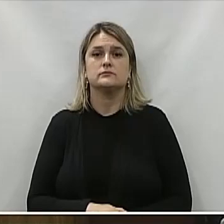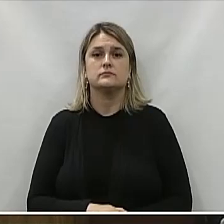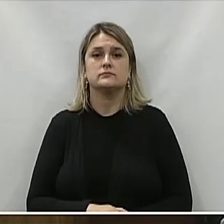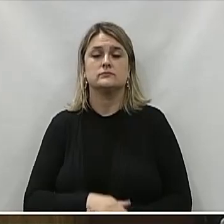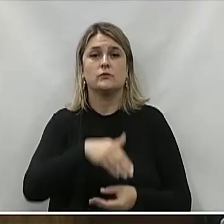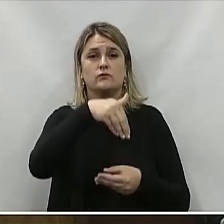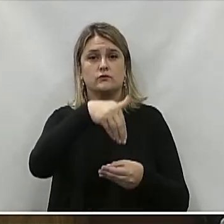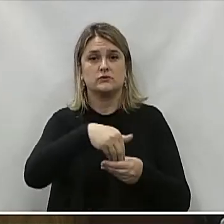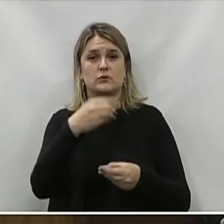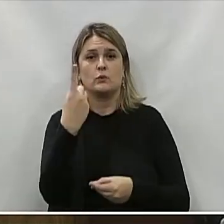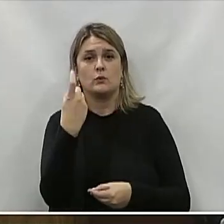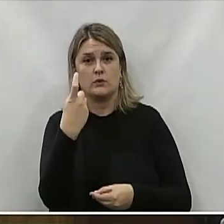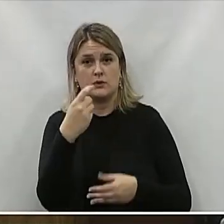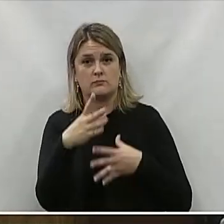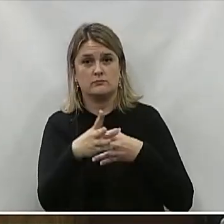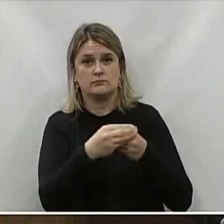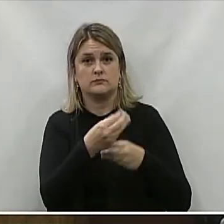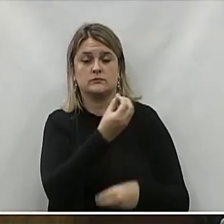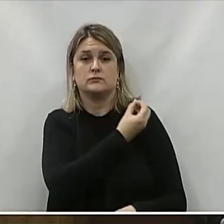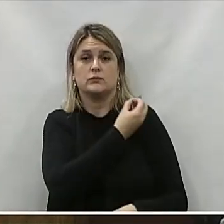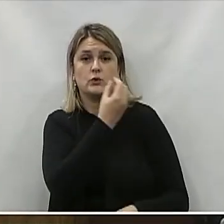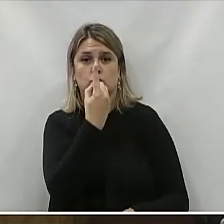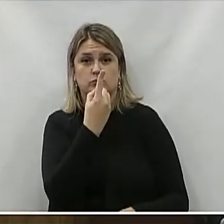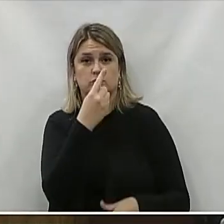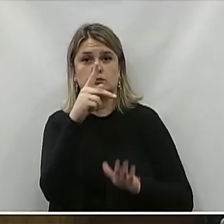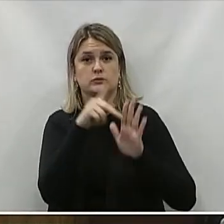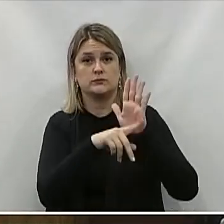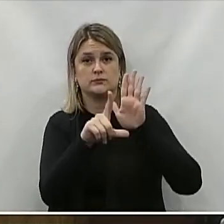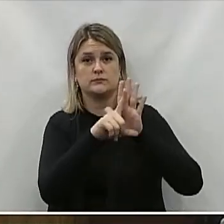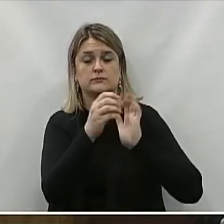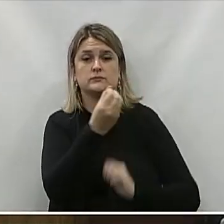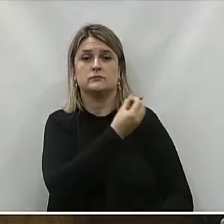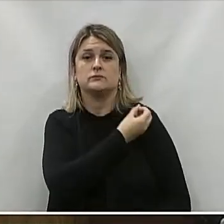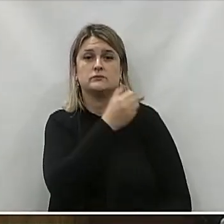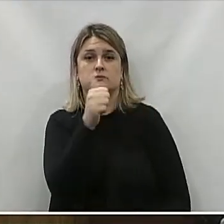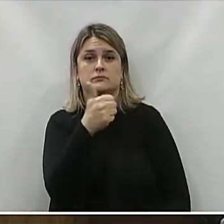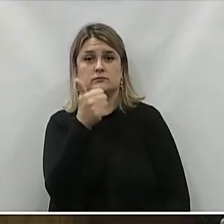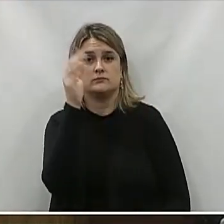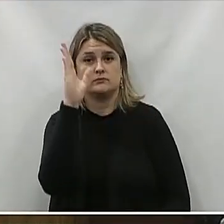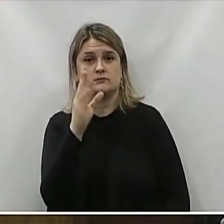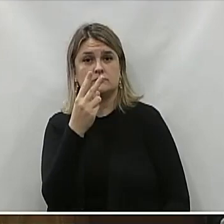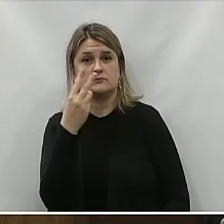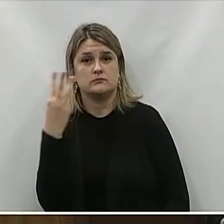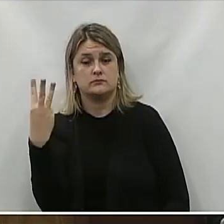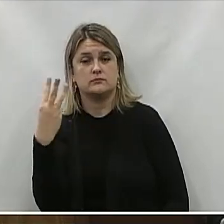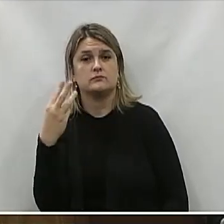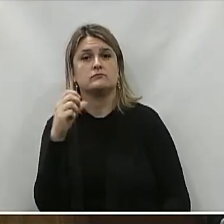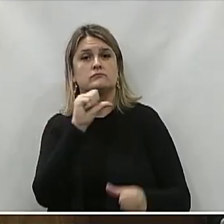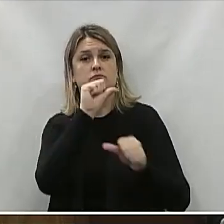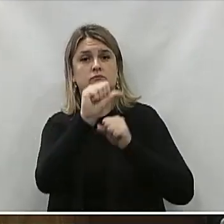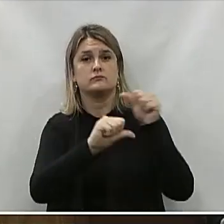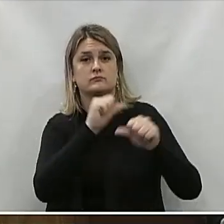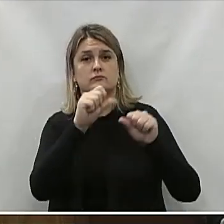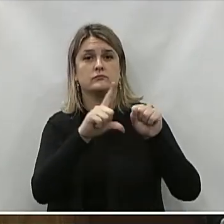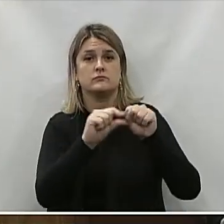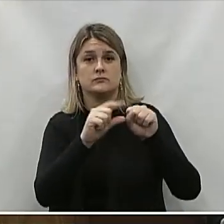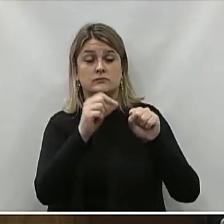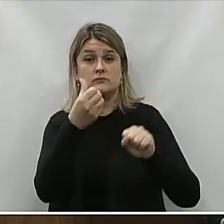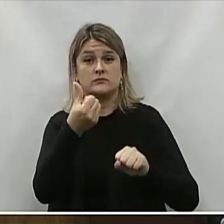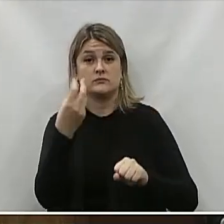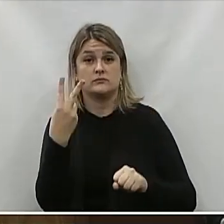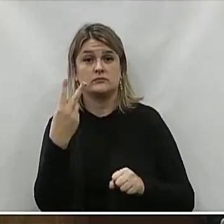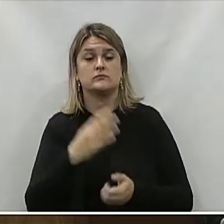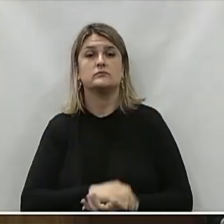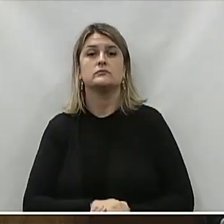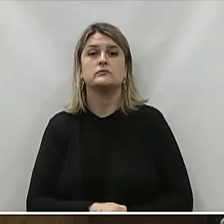Votação única A emenda Número 1 Do projeto De lei ordinária Número 11 De 2023 Que altera O artigo 62